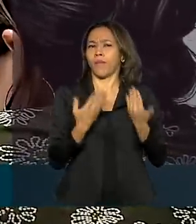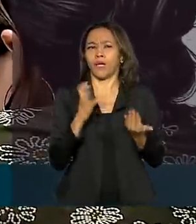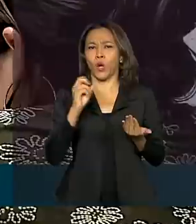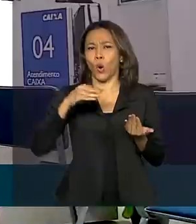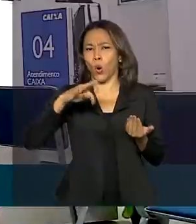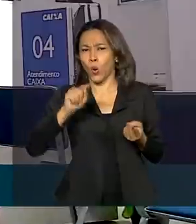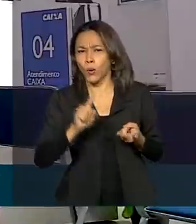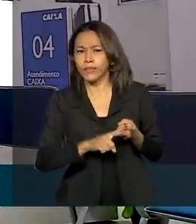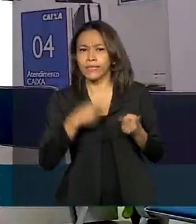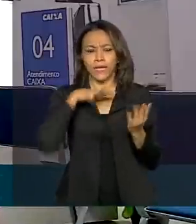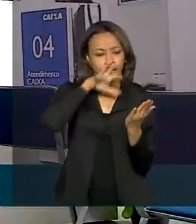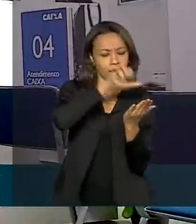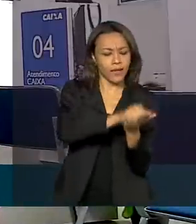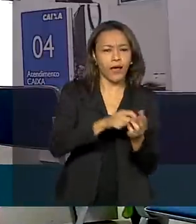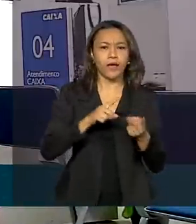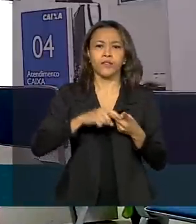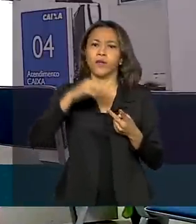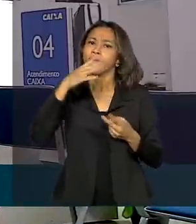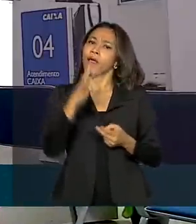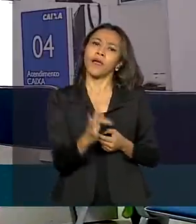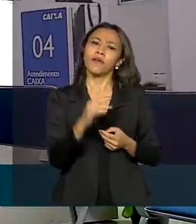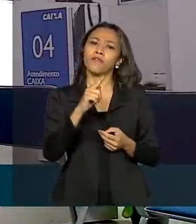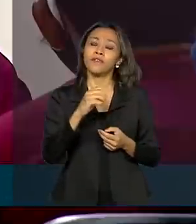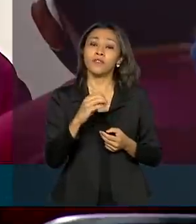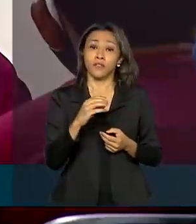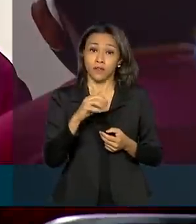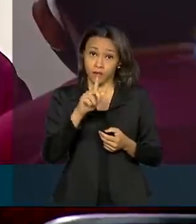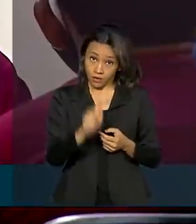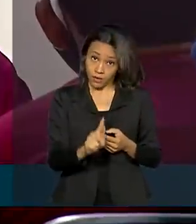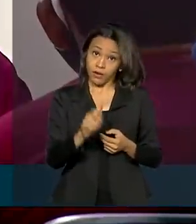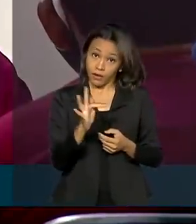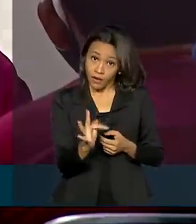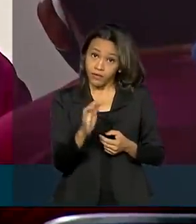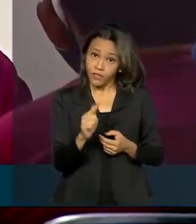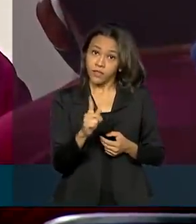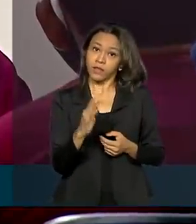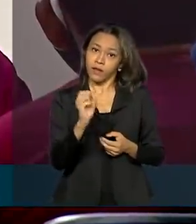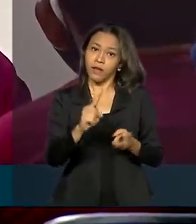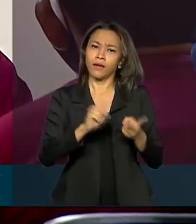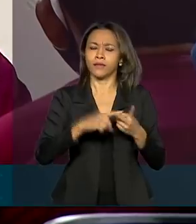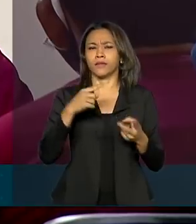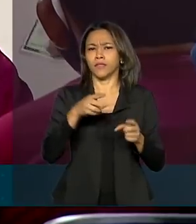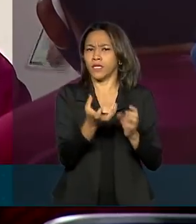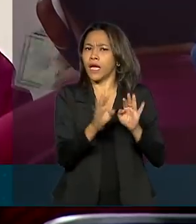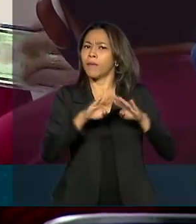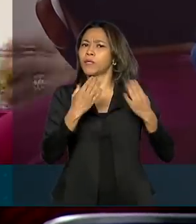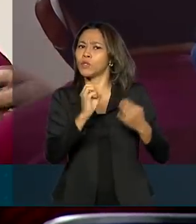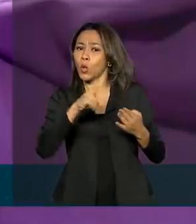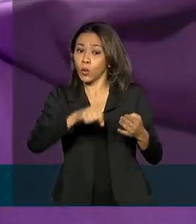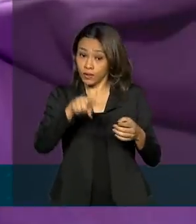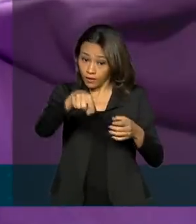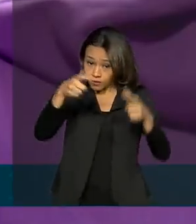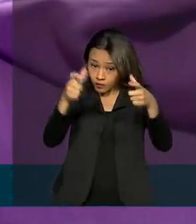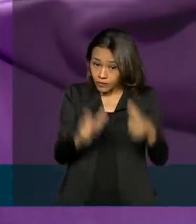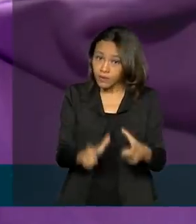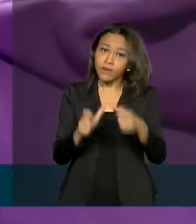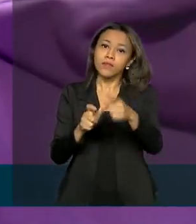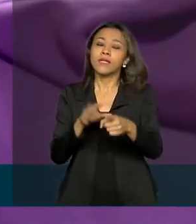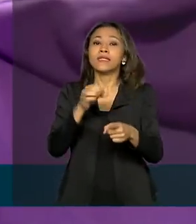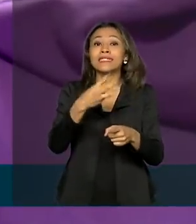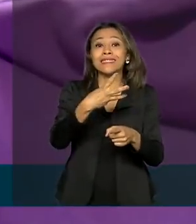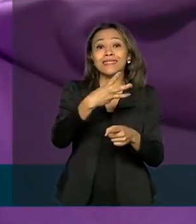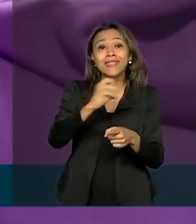sociais como FGTS e Bolsa Família. Só nessa agência-barco da ilha de Marajó são feitos em média